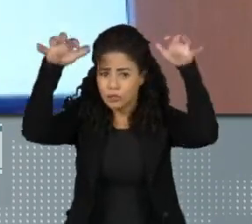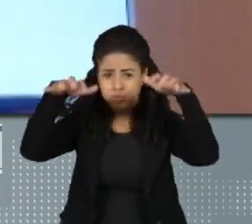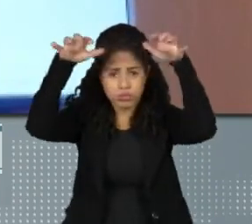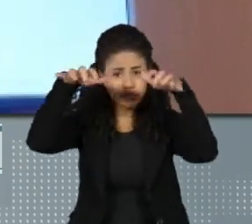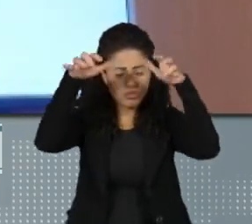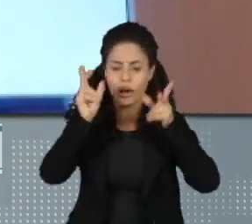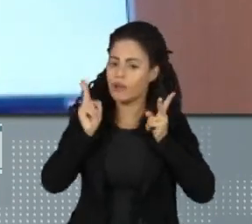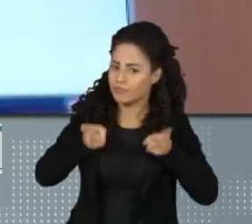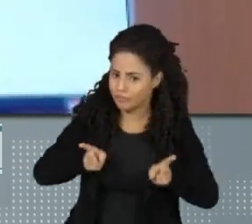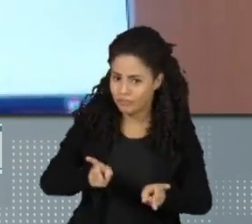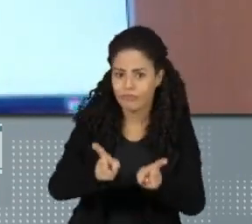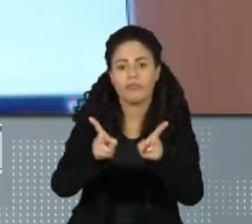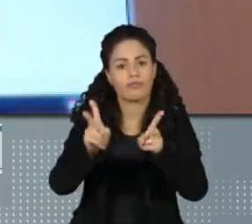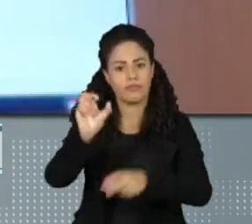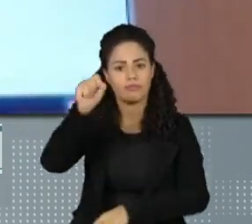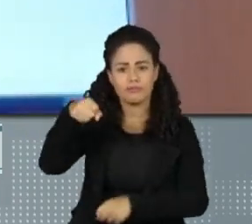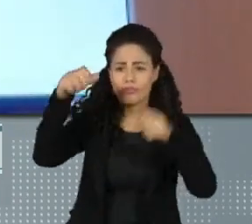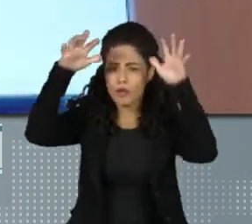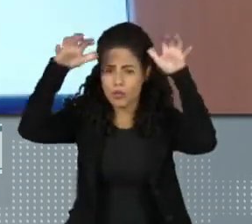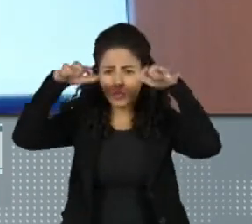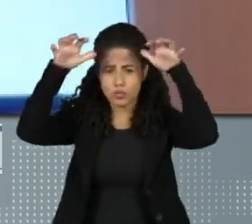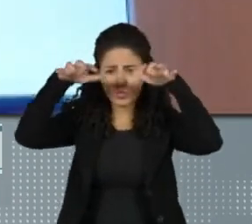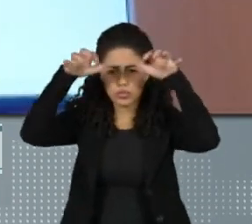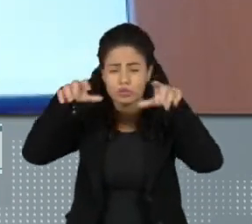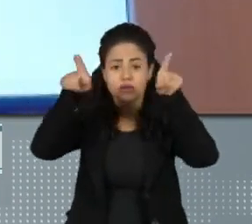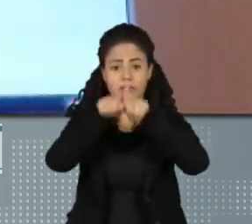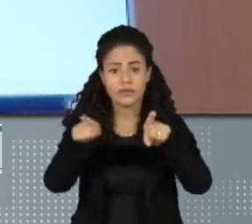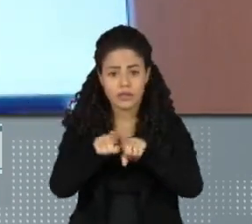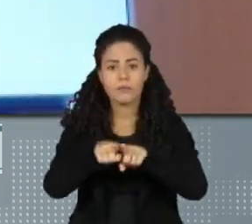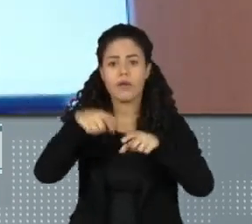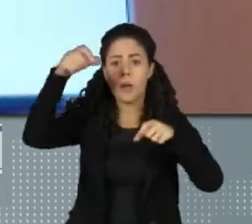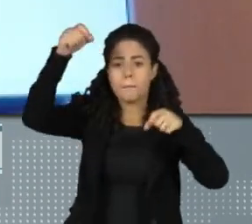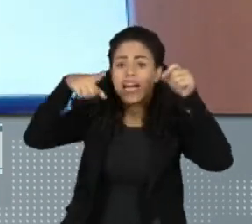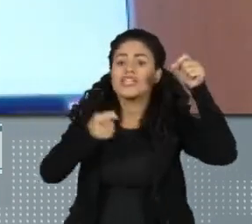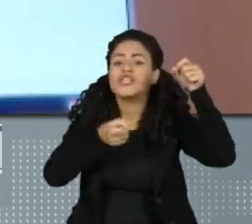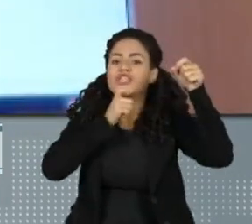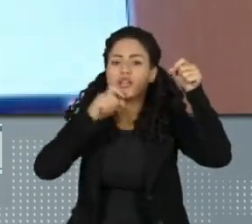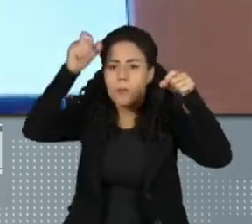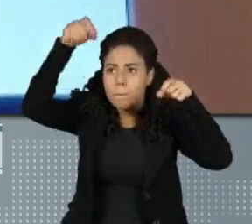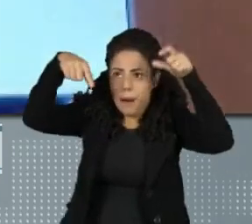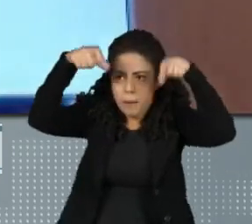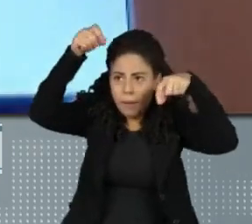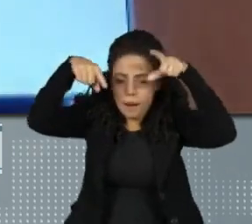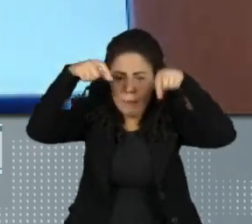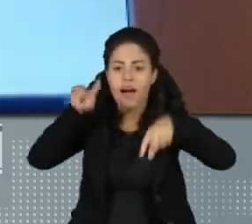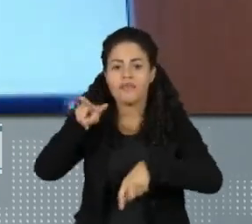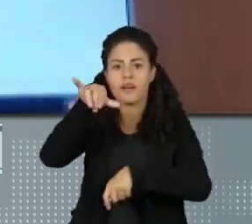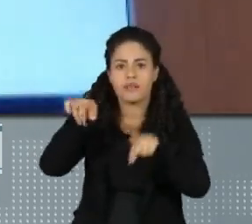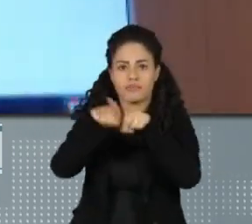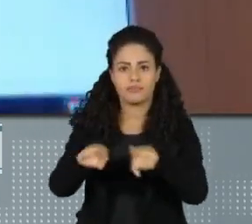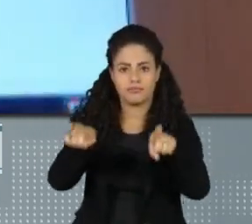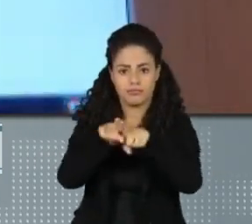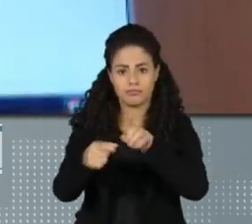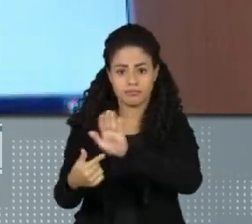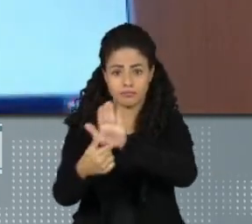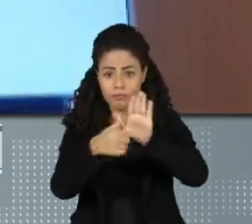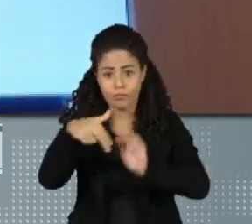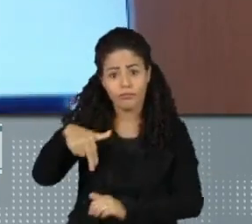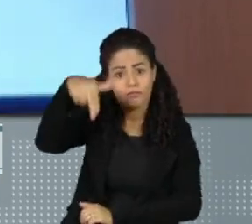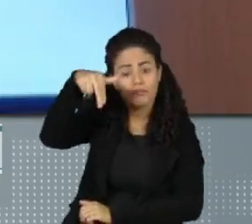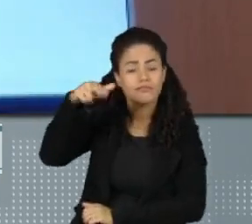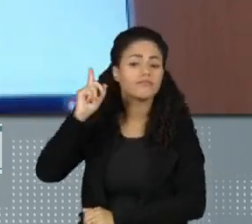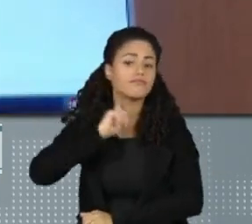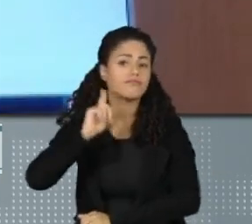com pancadas, trovoadas, inclusive com queda de granizo. Basicamente, nessa faixa, sempre nós de Minas Gerais,